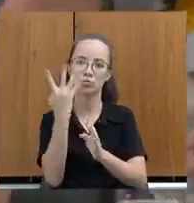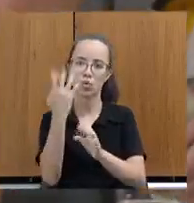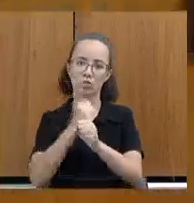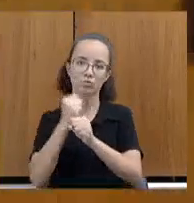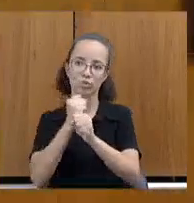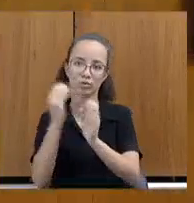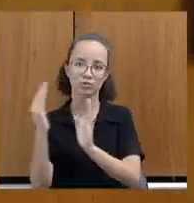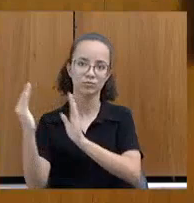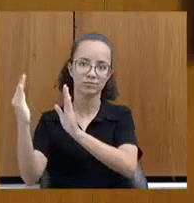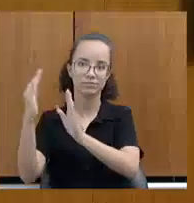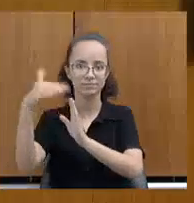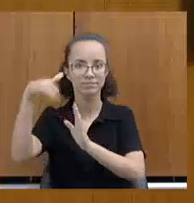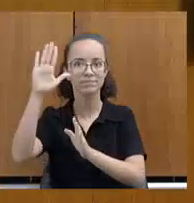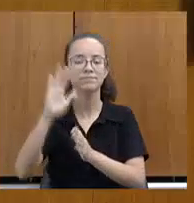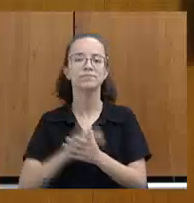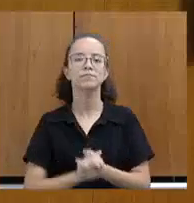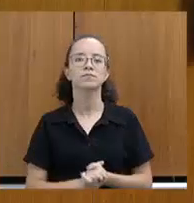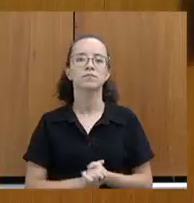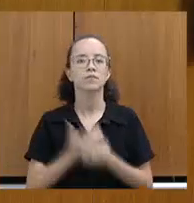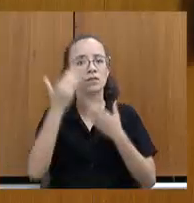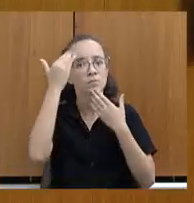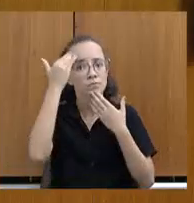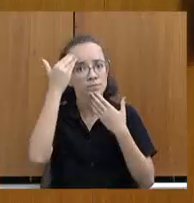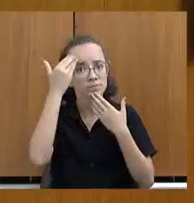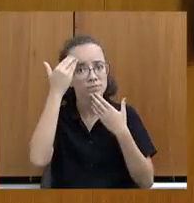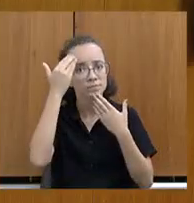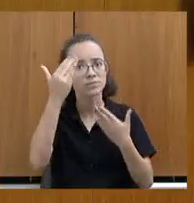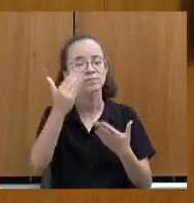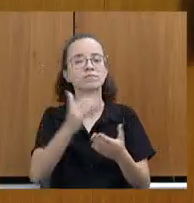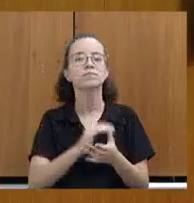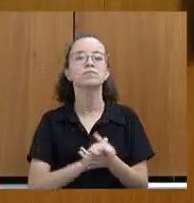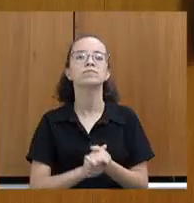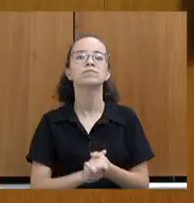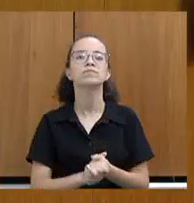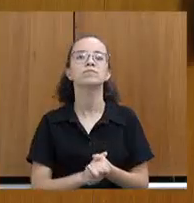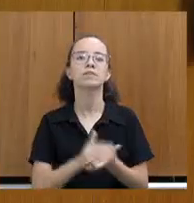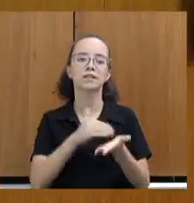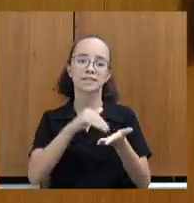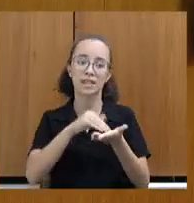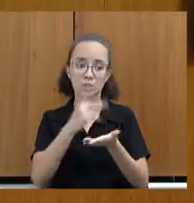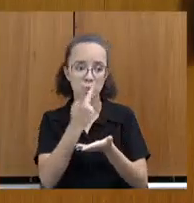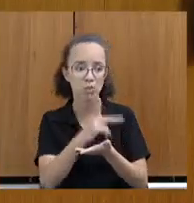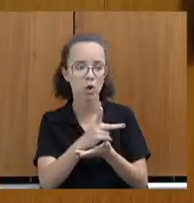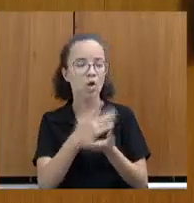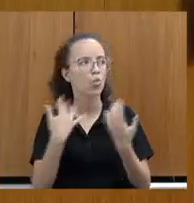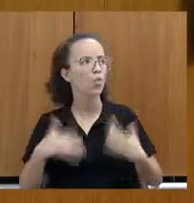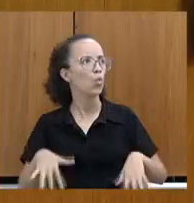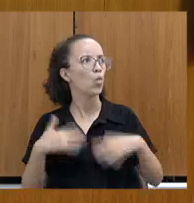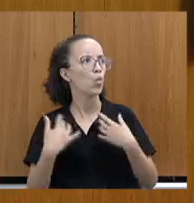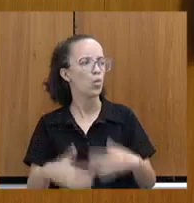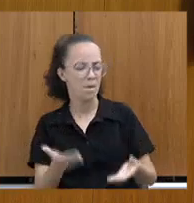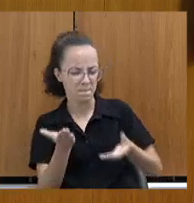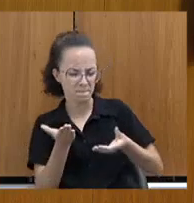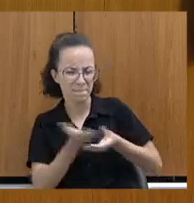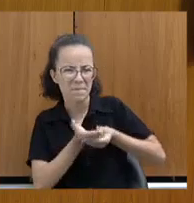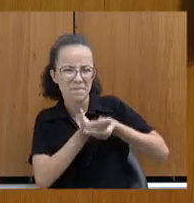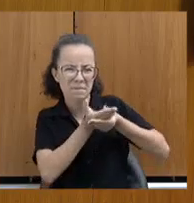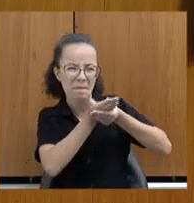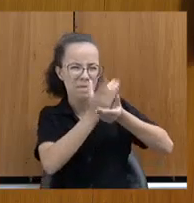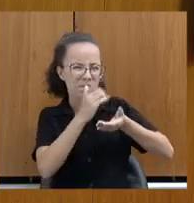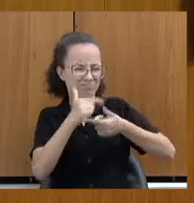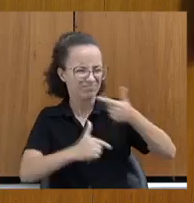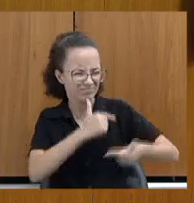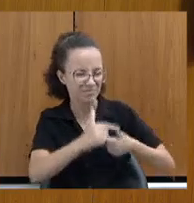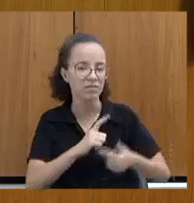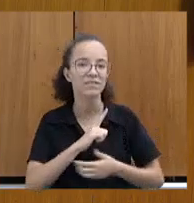obrigada. Obrigada, secretária. A secretaria da senhora é gigante, tem várias pastas. Eu acho que é por isso